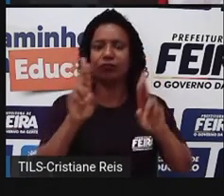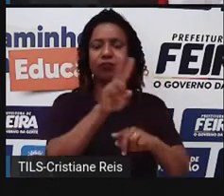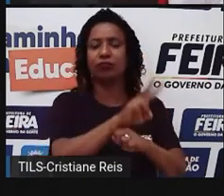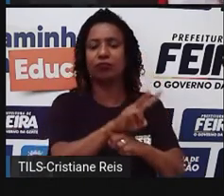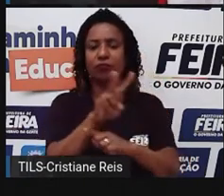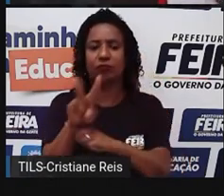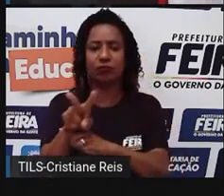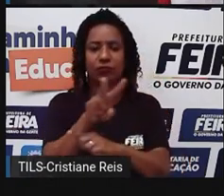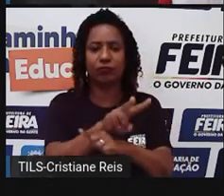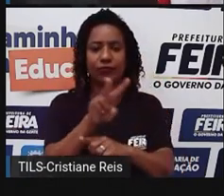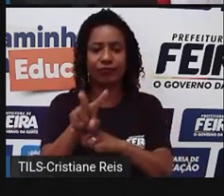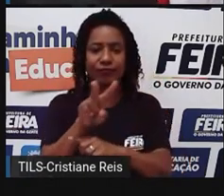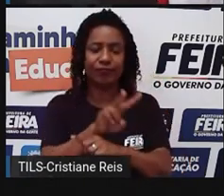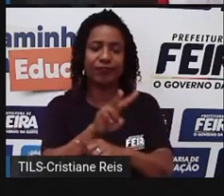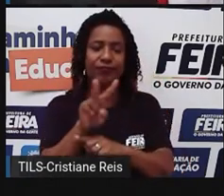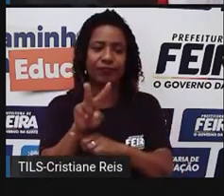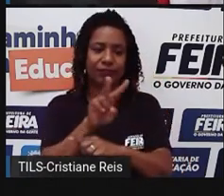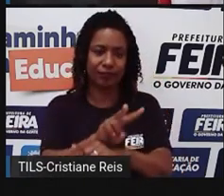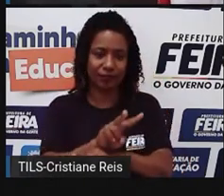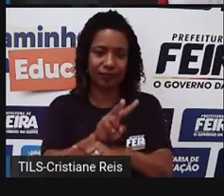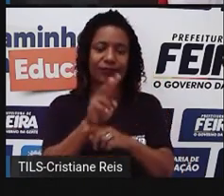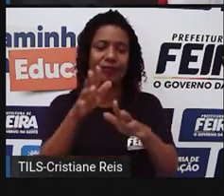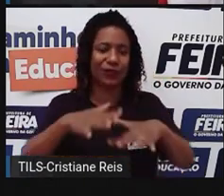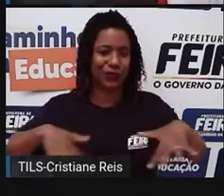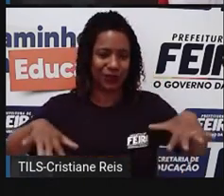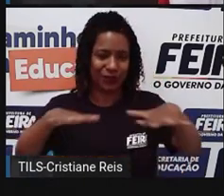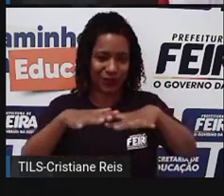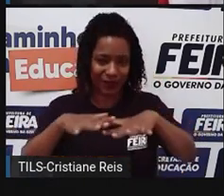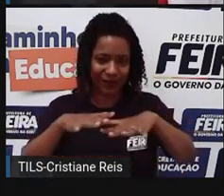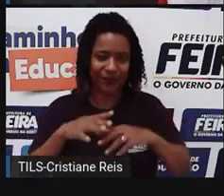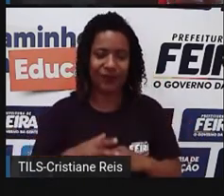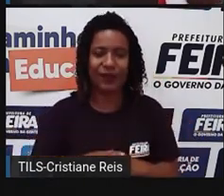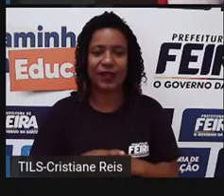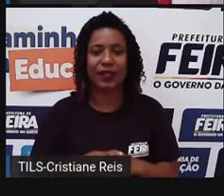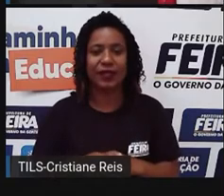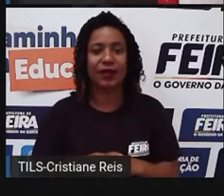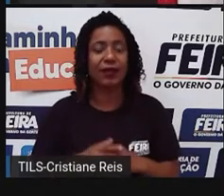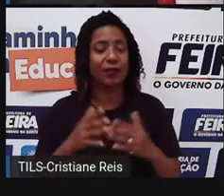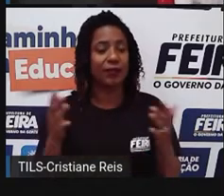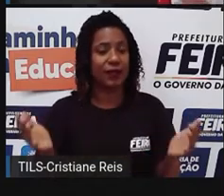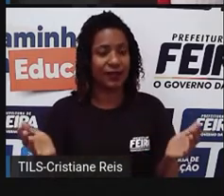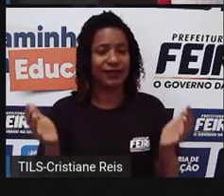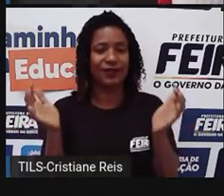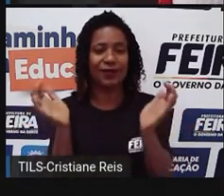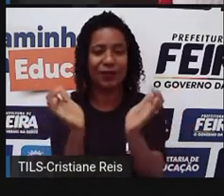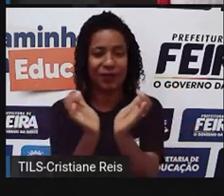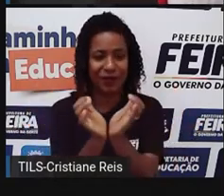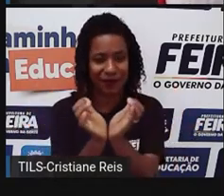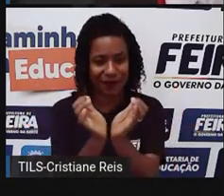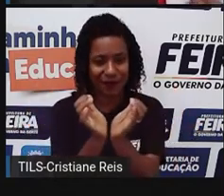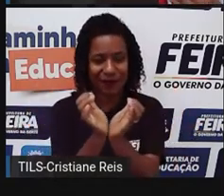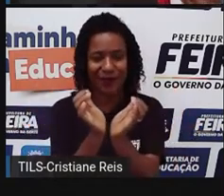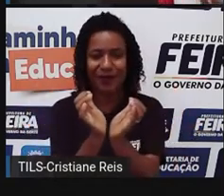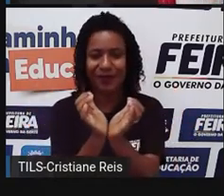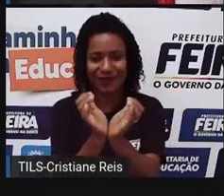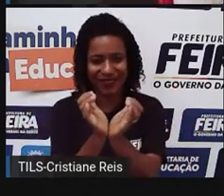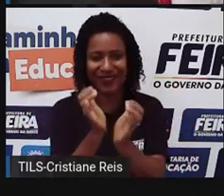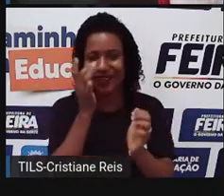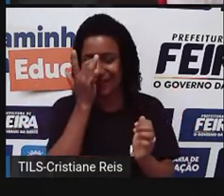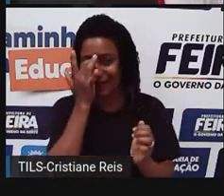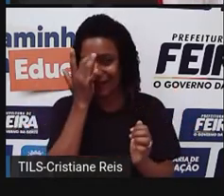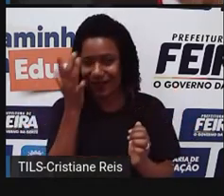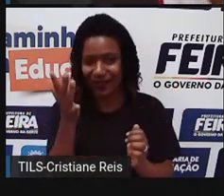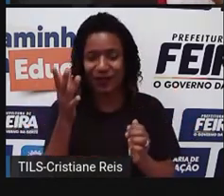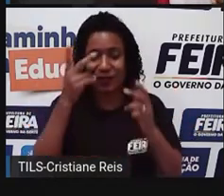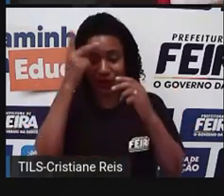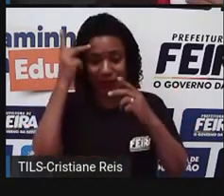controla, que comanda ali aquele espaço. O povo, esse talvez seja o conceito mais fácil, né, que todo mundo entende, é aquele coletivo